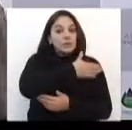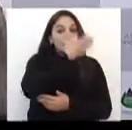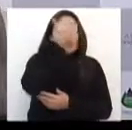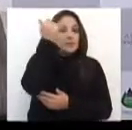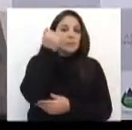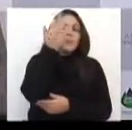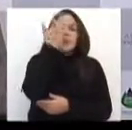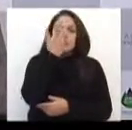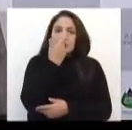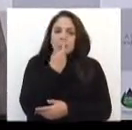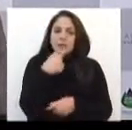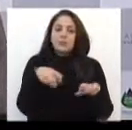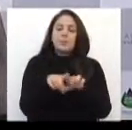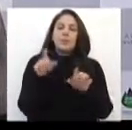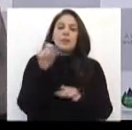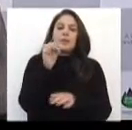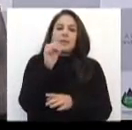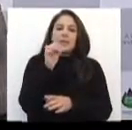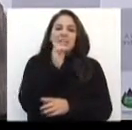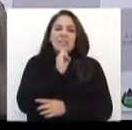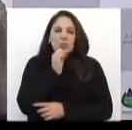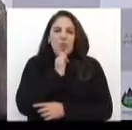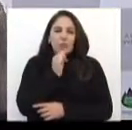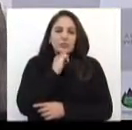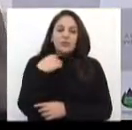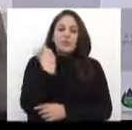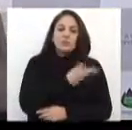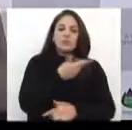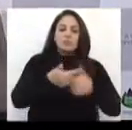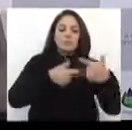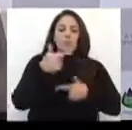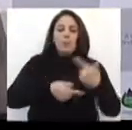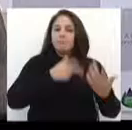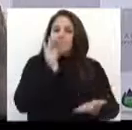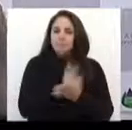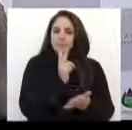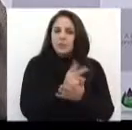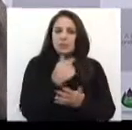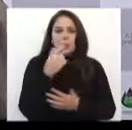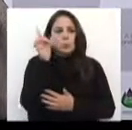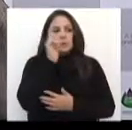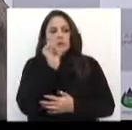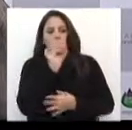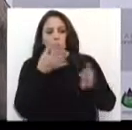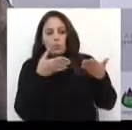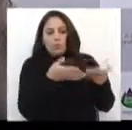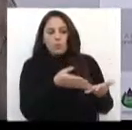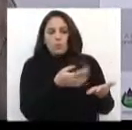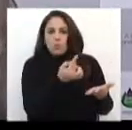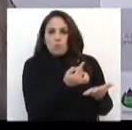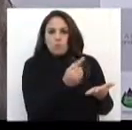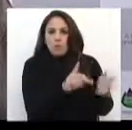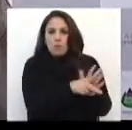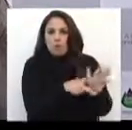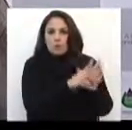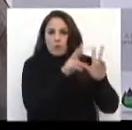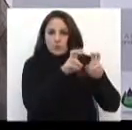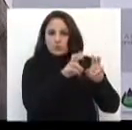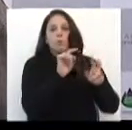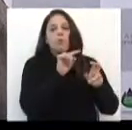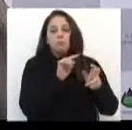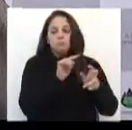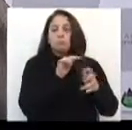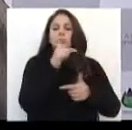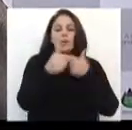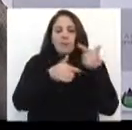um trabalho que a gente faz permanente. Eu não consigo ser aquele que é só de um. Não, eu acho que um vereador tem que trabalhar a todos os lados. Então eu não quero